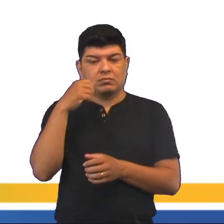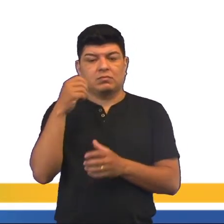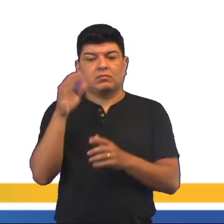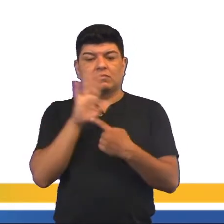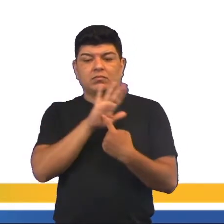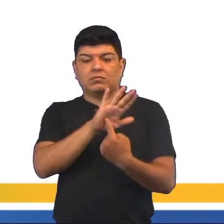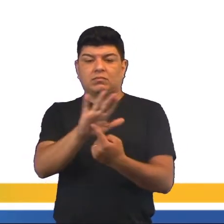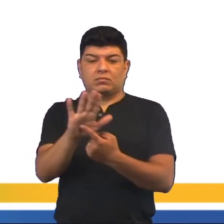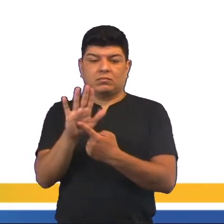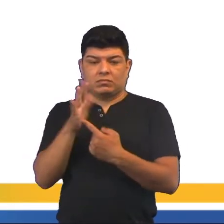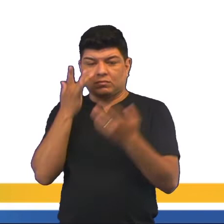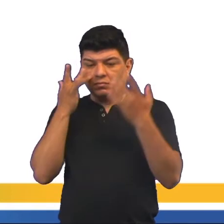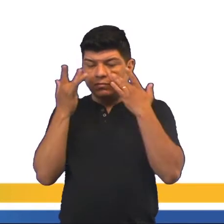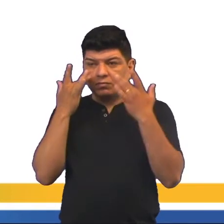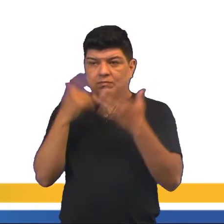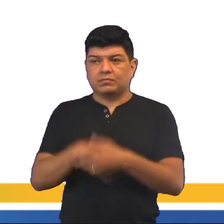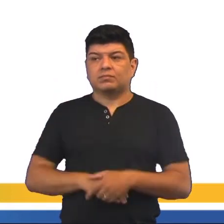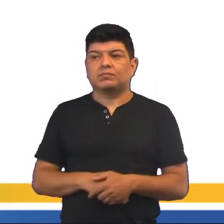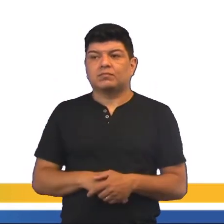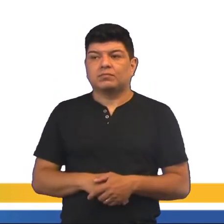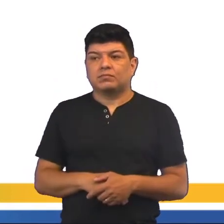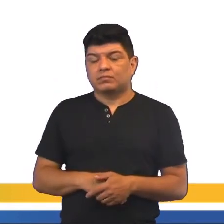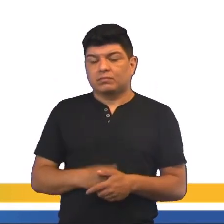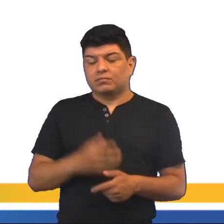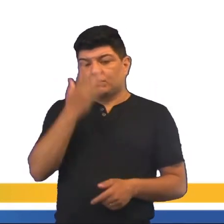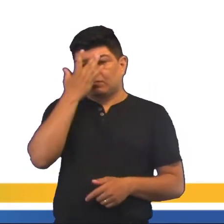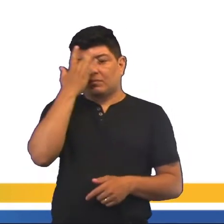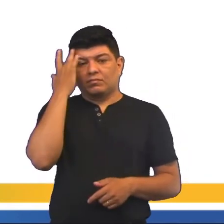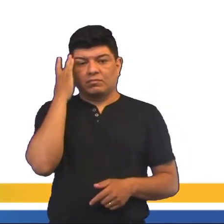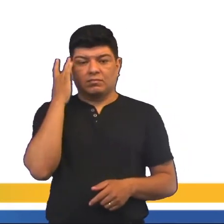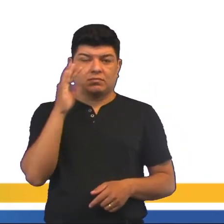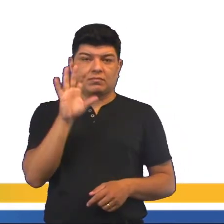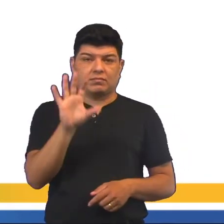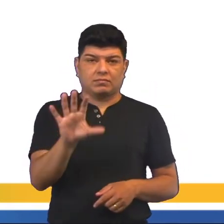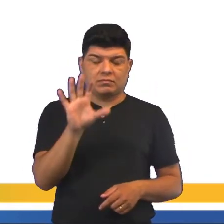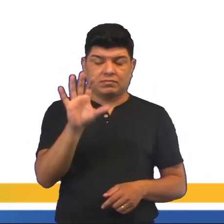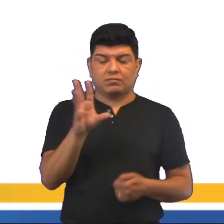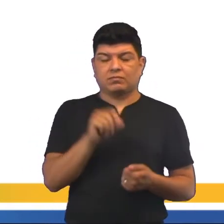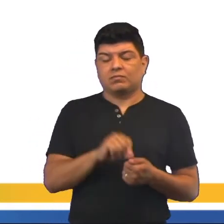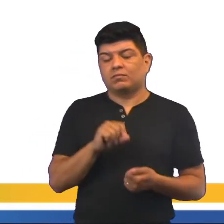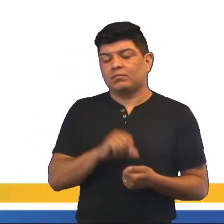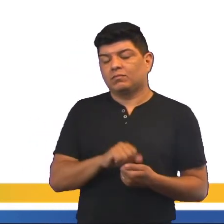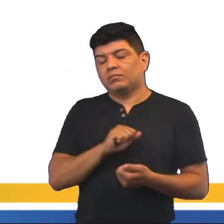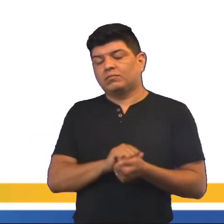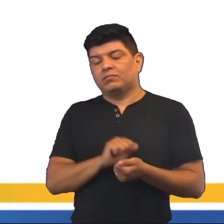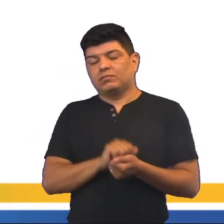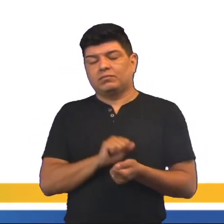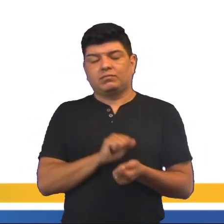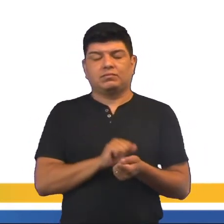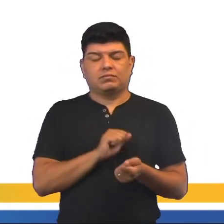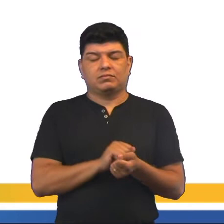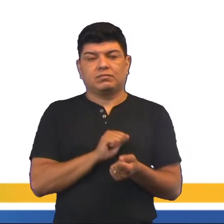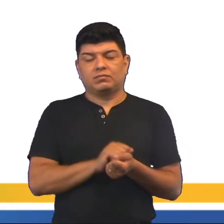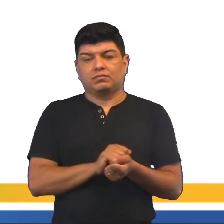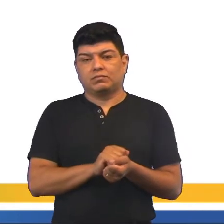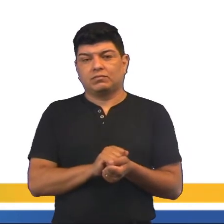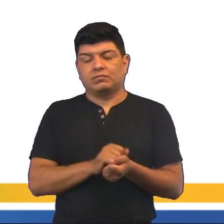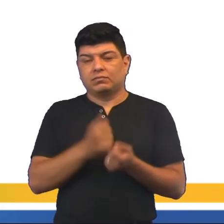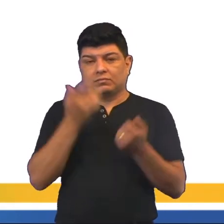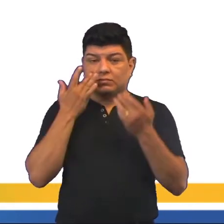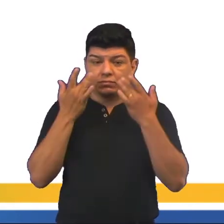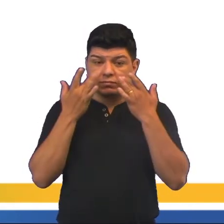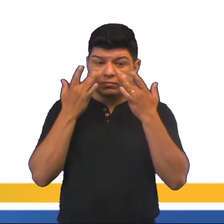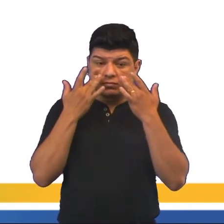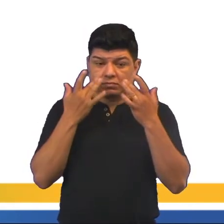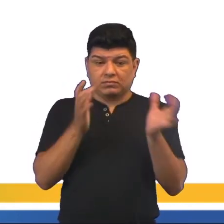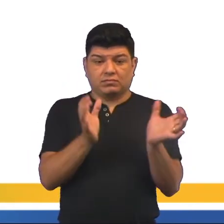representação teatral, né? Então, aliás, as pessoas que estão ali fazendo parte daquela peça é o